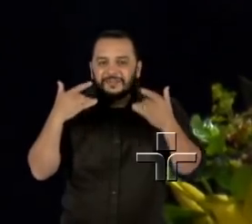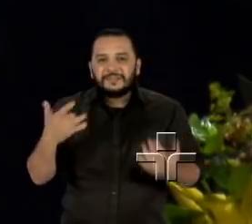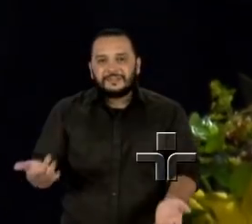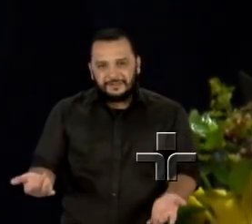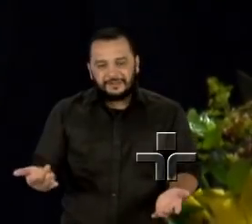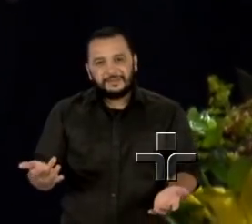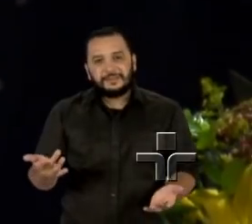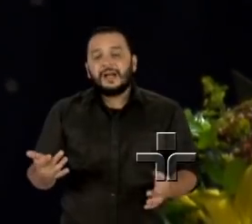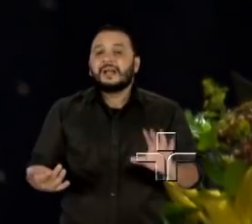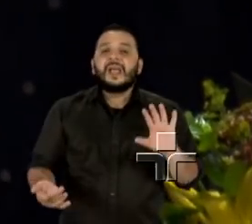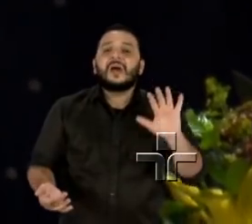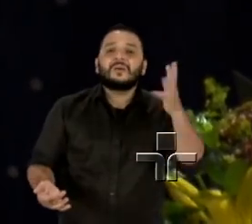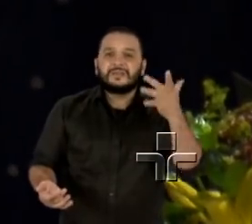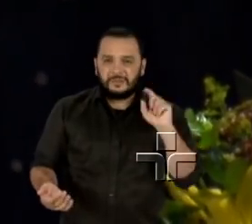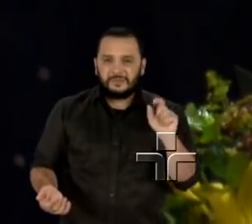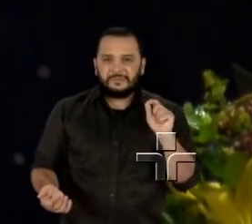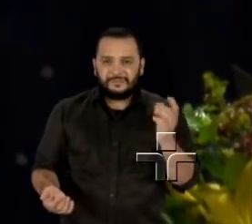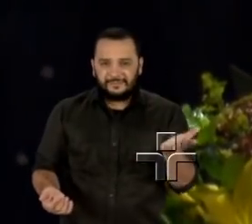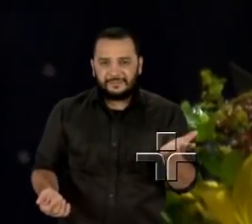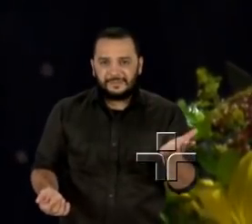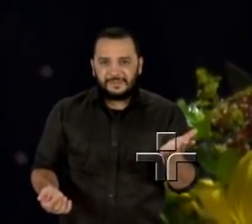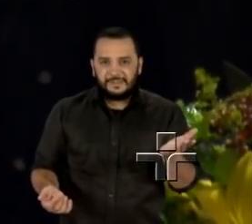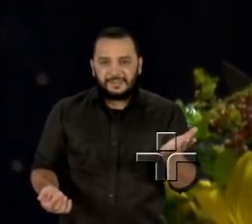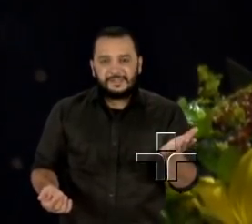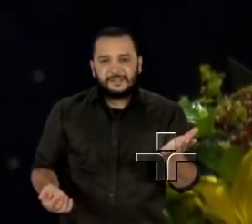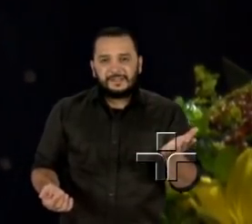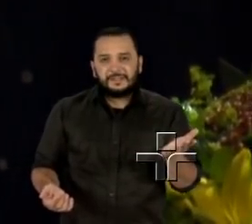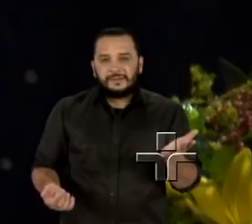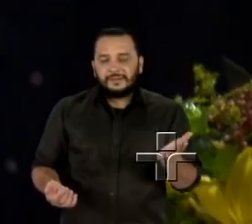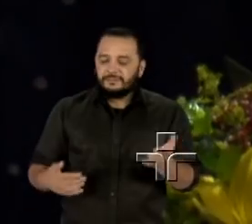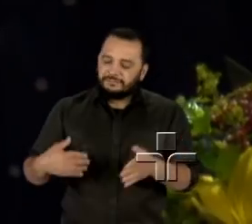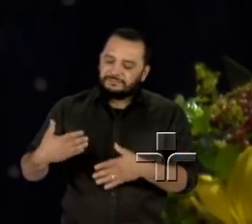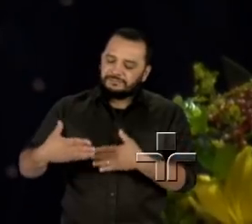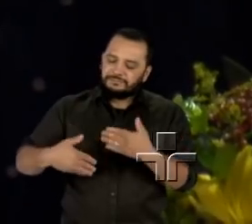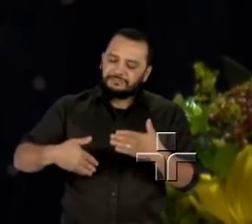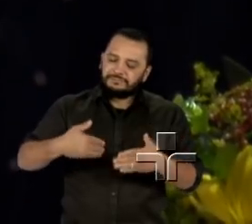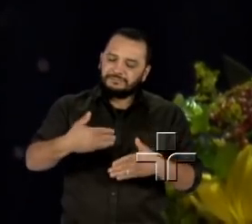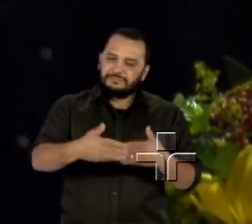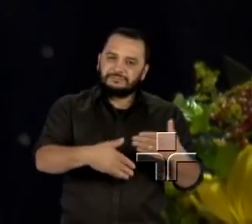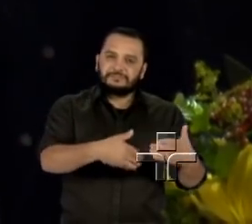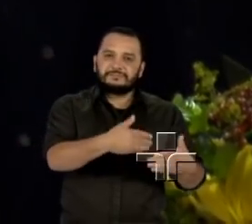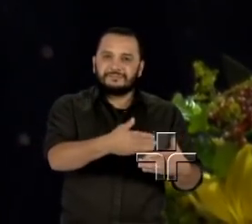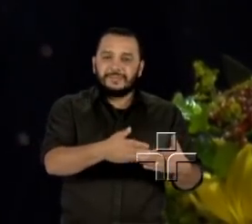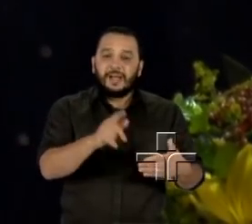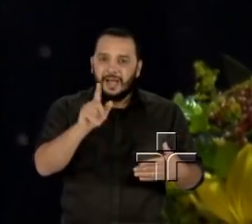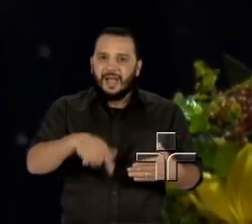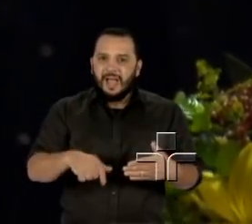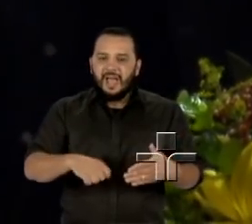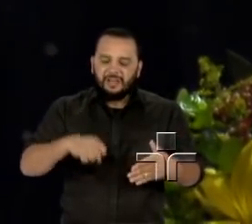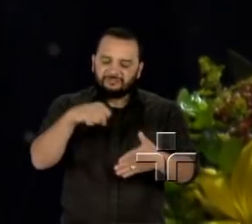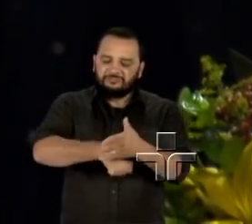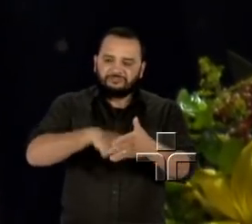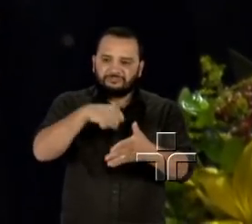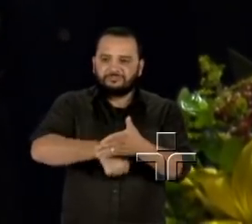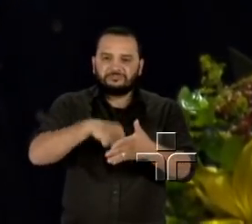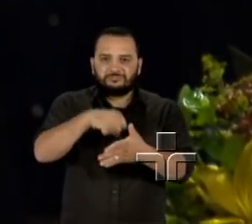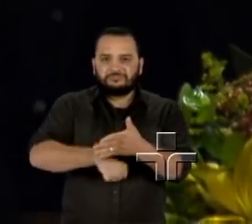E de repente, passou a ser um ato de resistência.